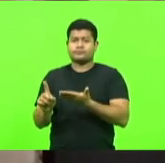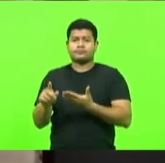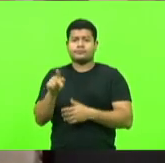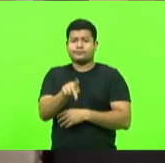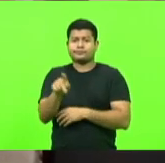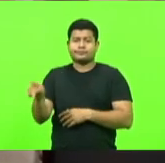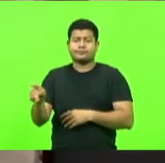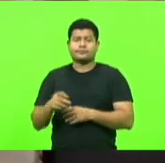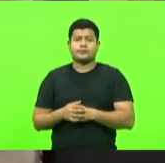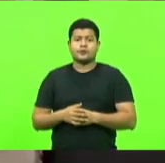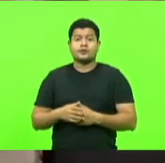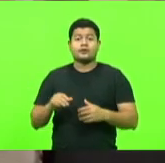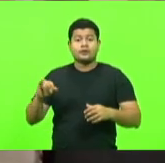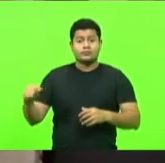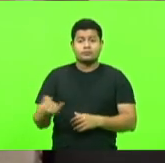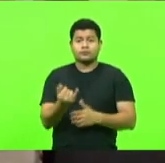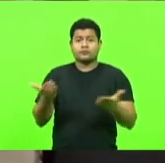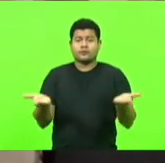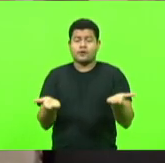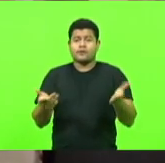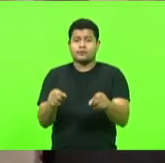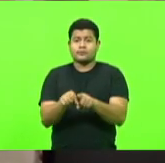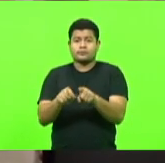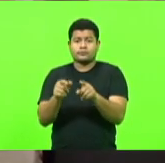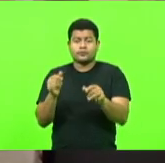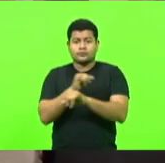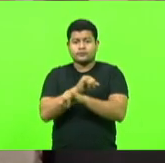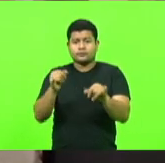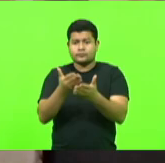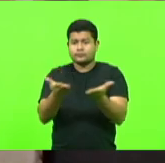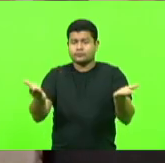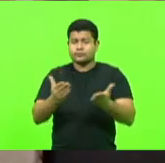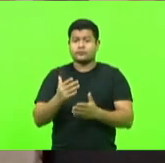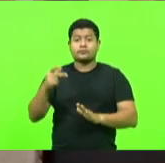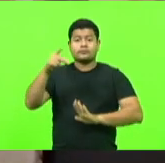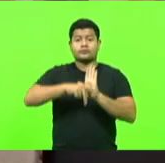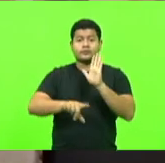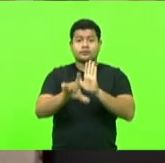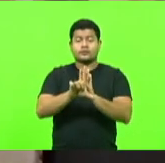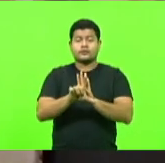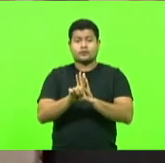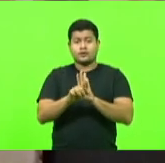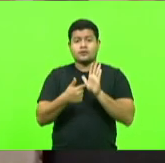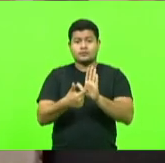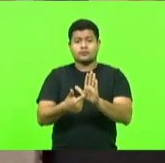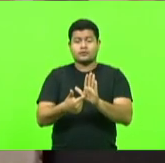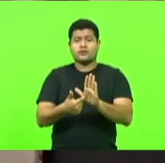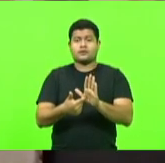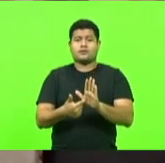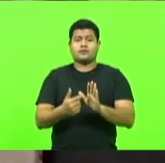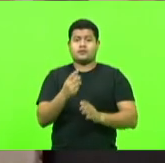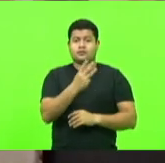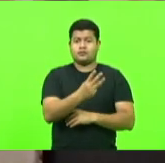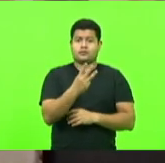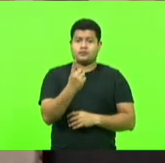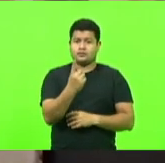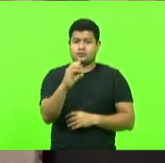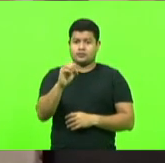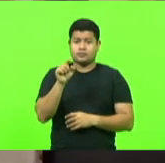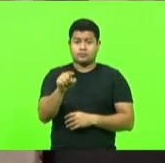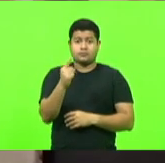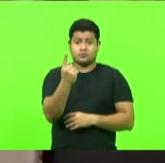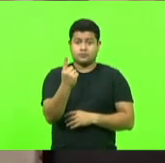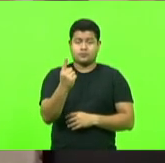portanto, essa ocasião para falar aos senhores acerca do nosso projeto de lei apresentado recentemente, projeto de lei 310.1